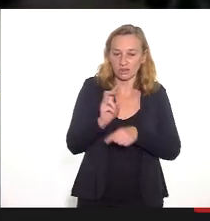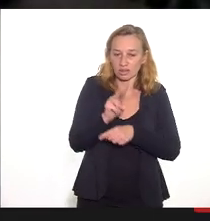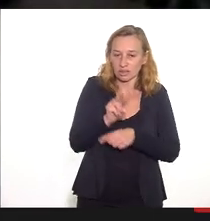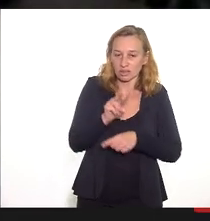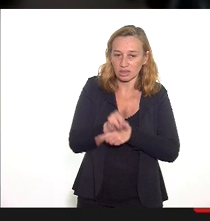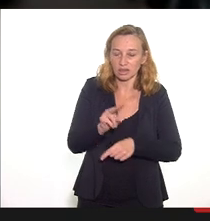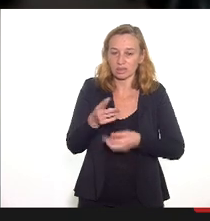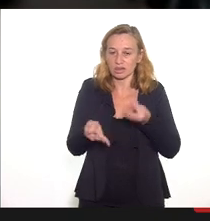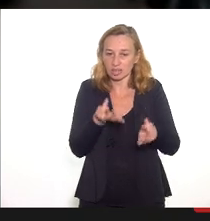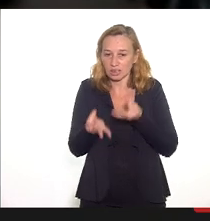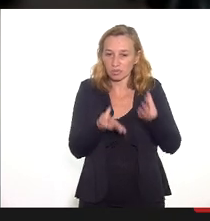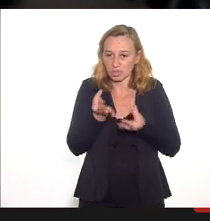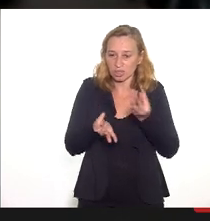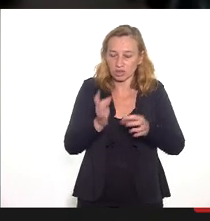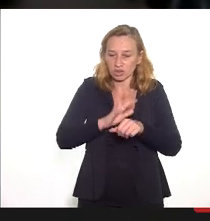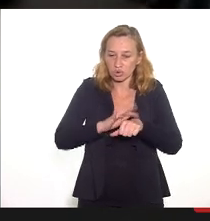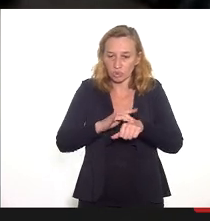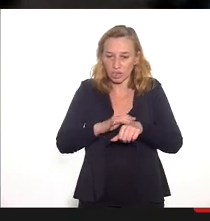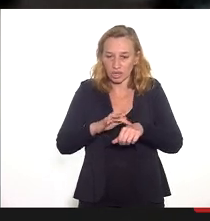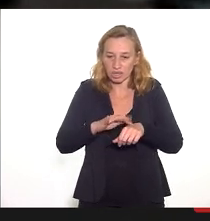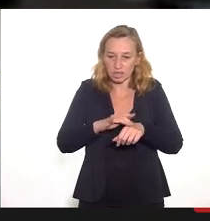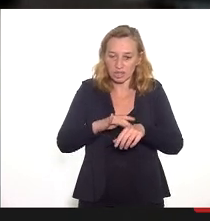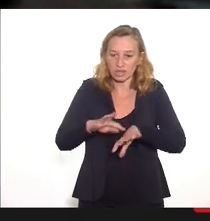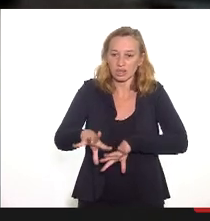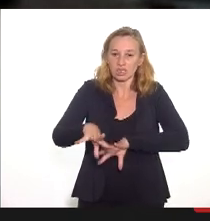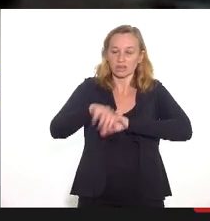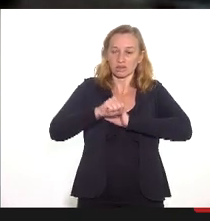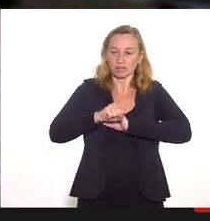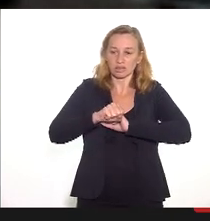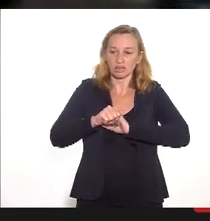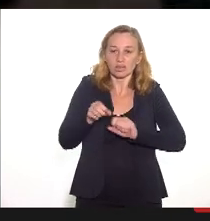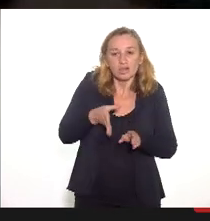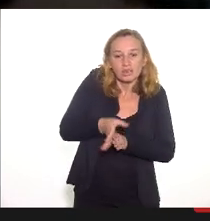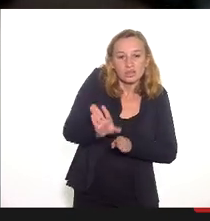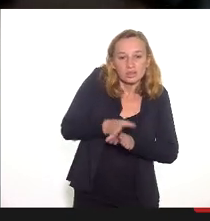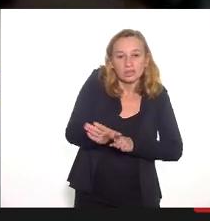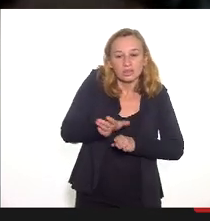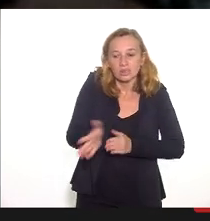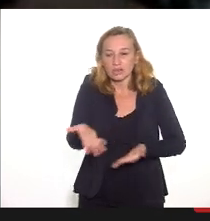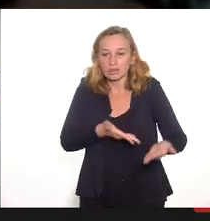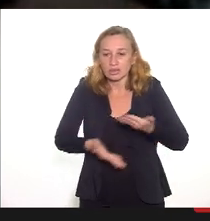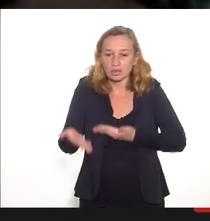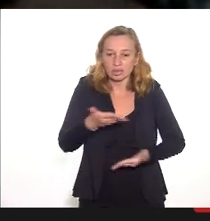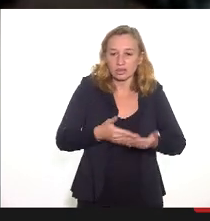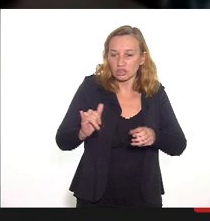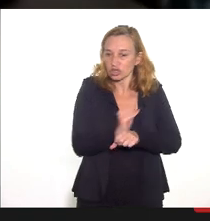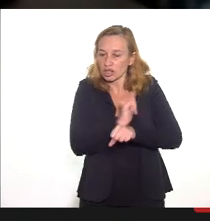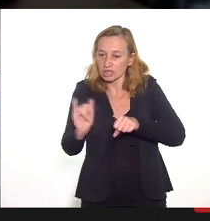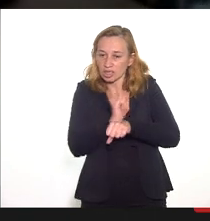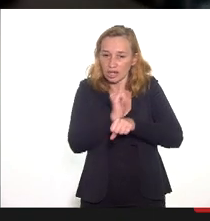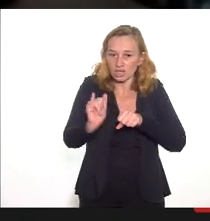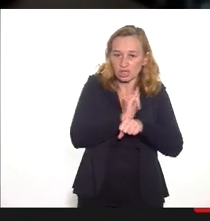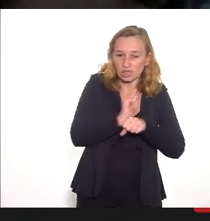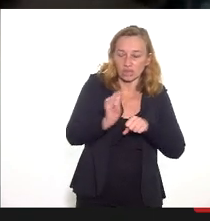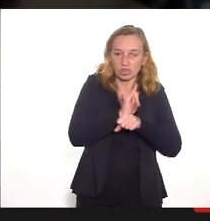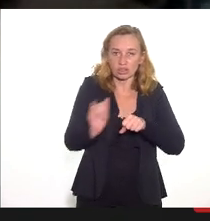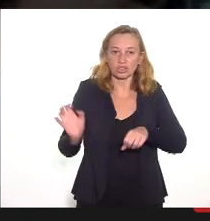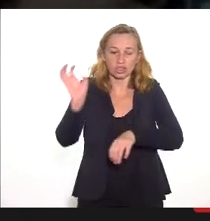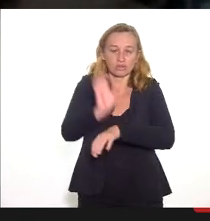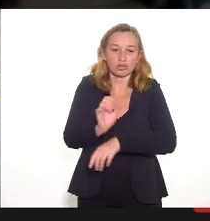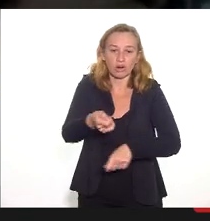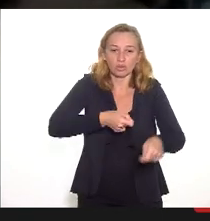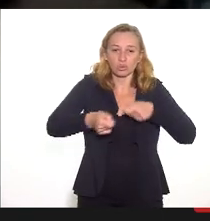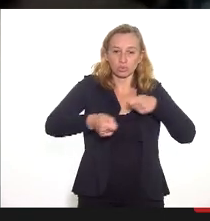tratamento dos agravos das doenças de transmissão hídrica alimentar, a pactuação nascida dos eixos estratégicos do Plano Estadual de Controle e